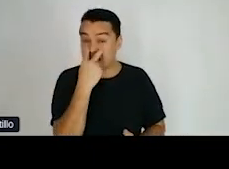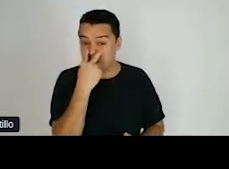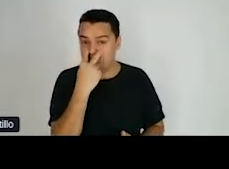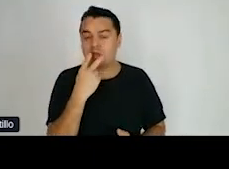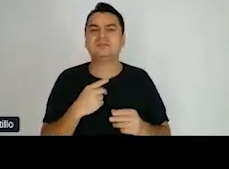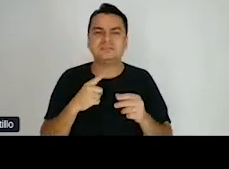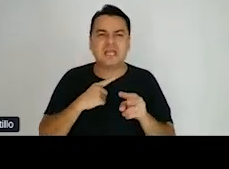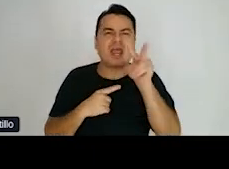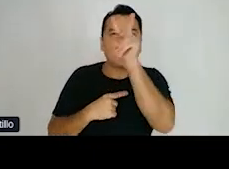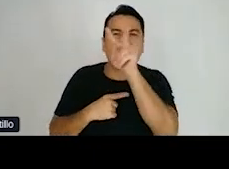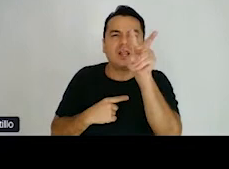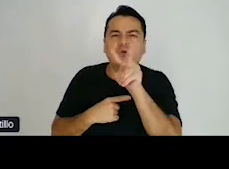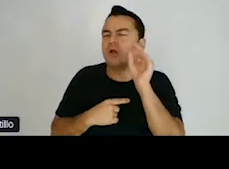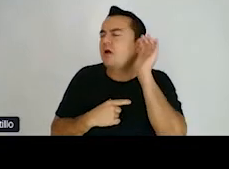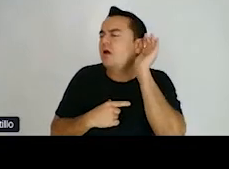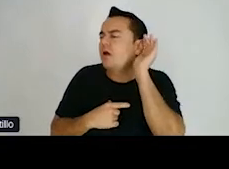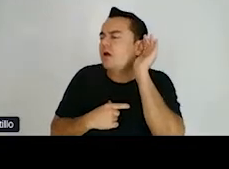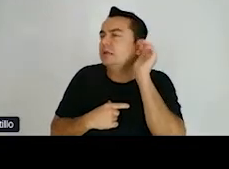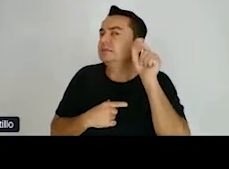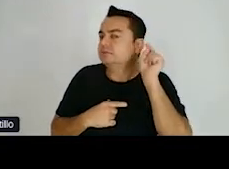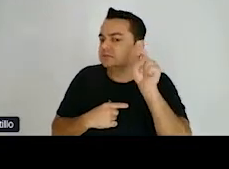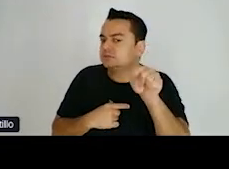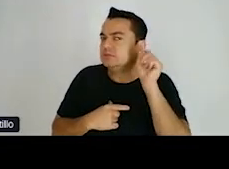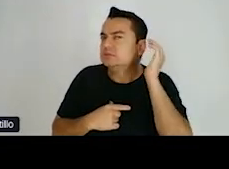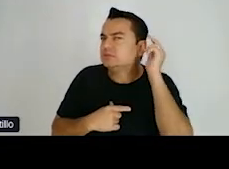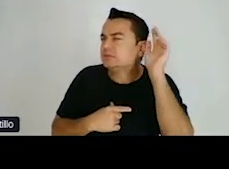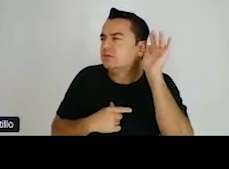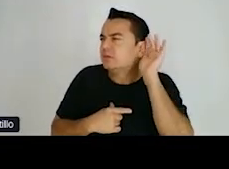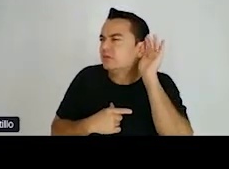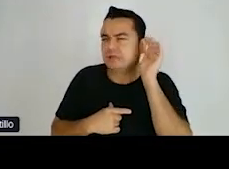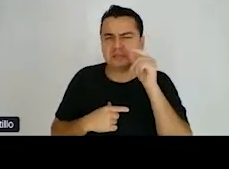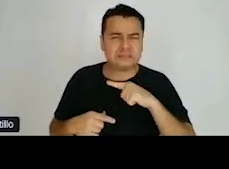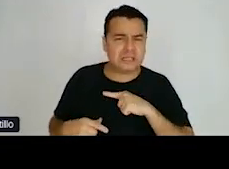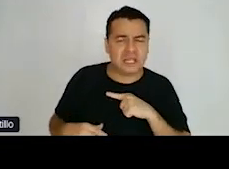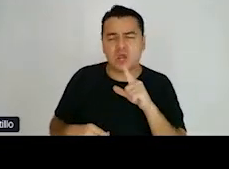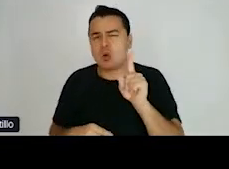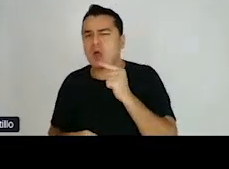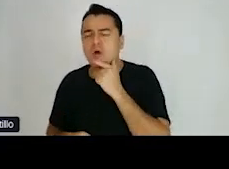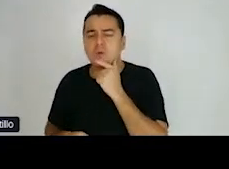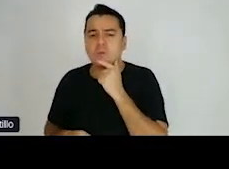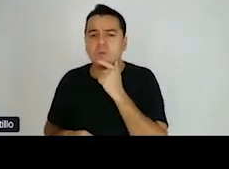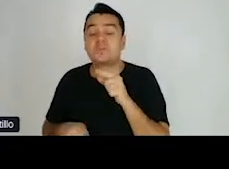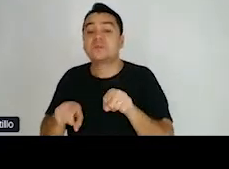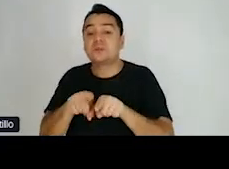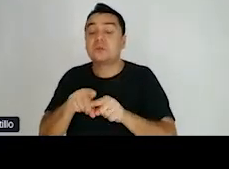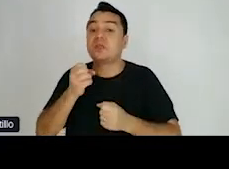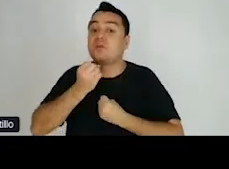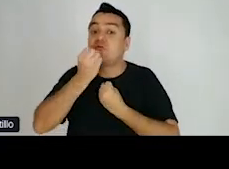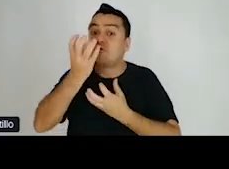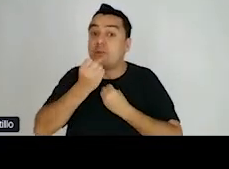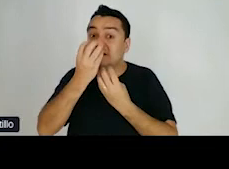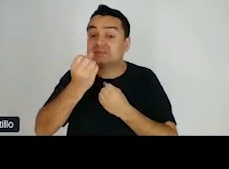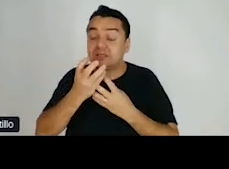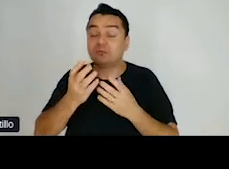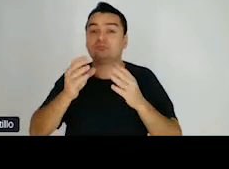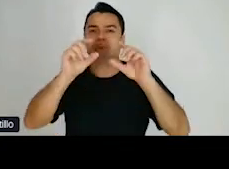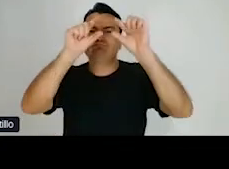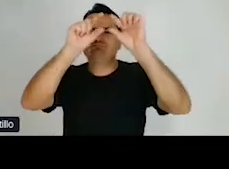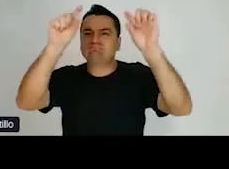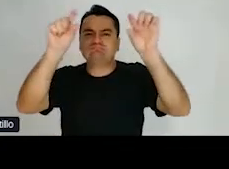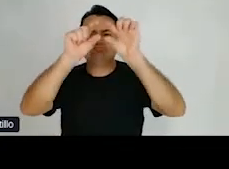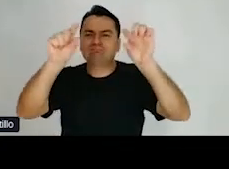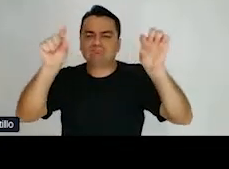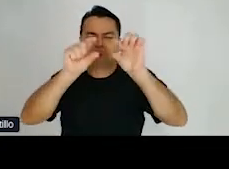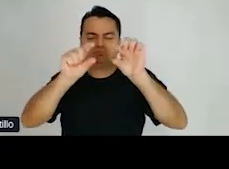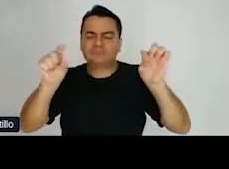leitor de tela vai conseguir ler ou não aquelas informações que estão ali. Se as informações estão dispostas de uma